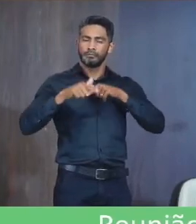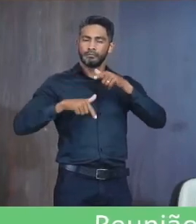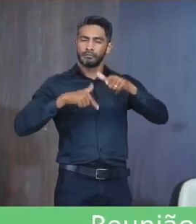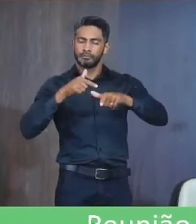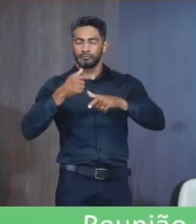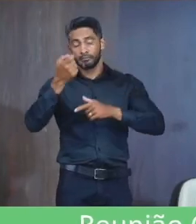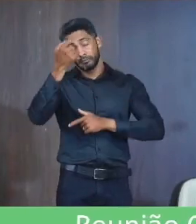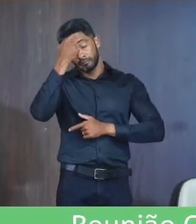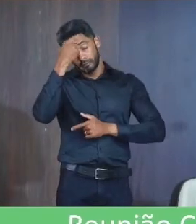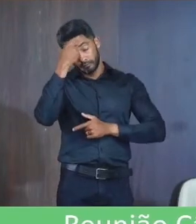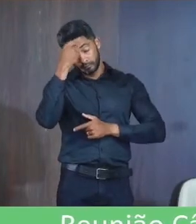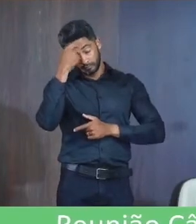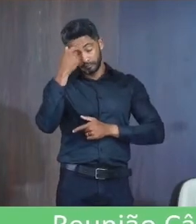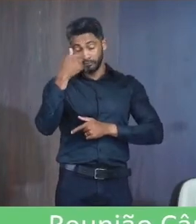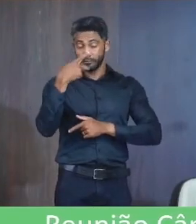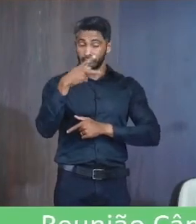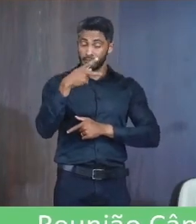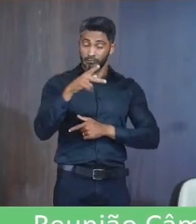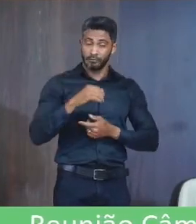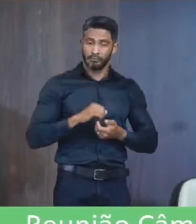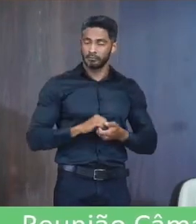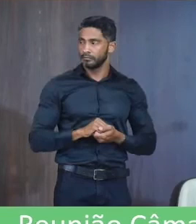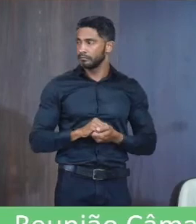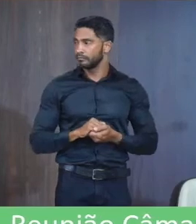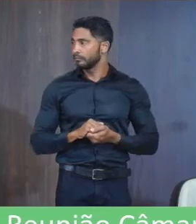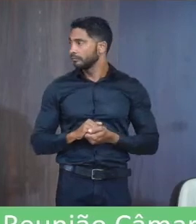que seja dada Ciência Ao congratulado